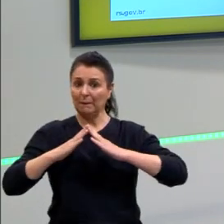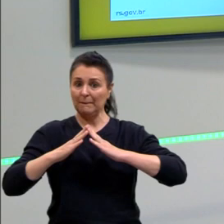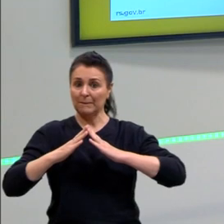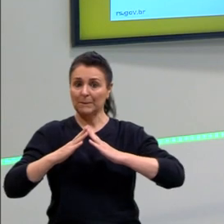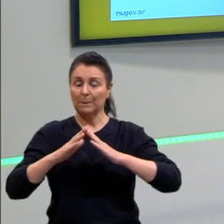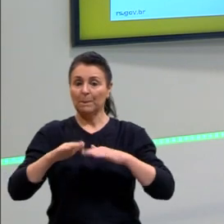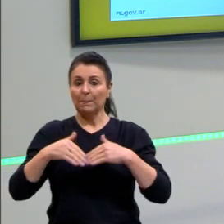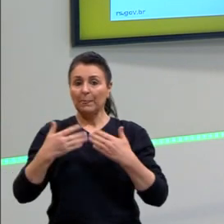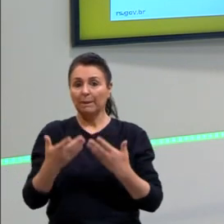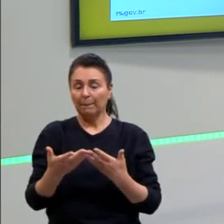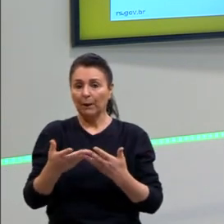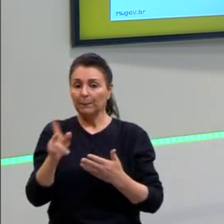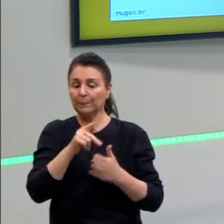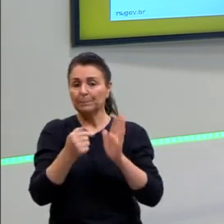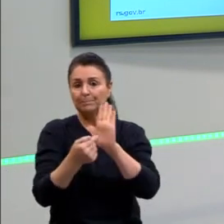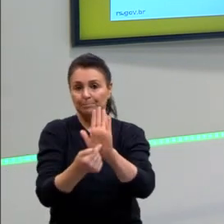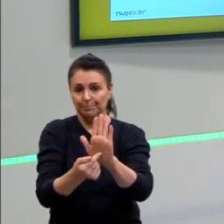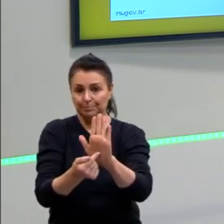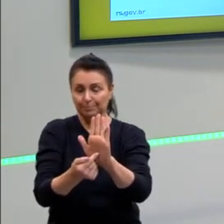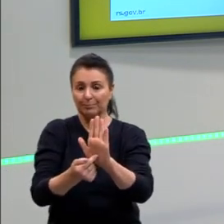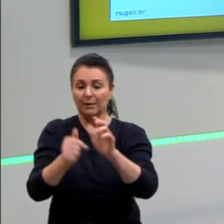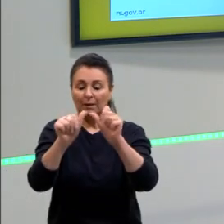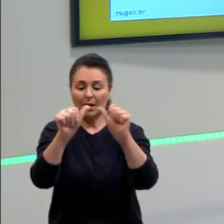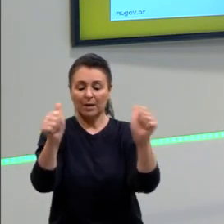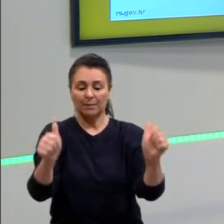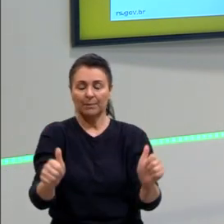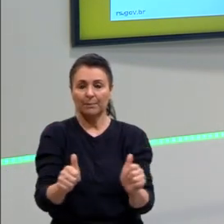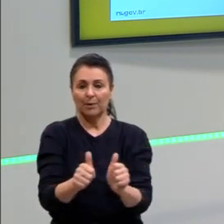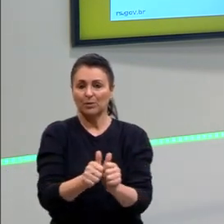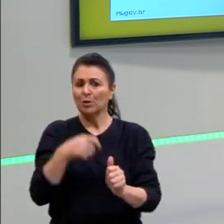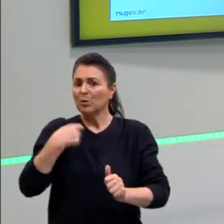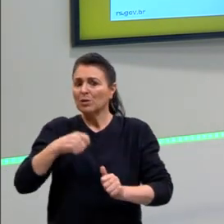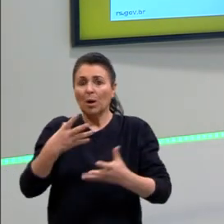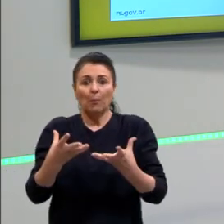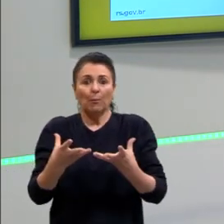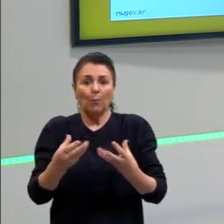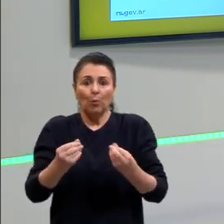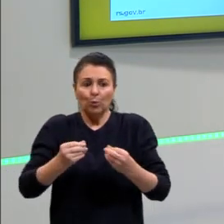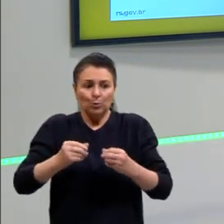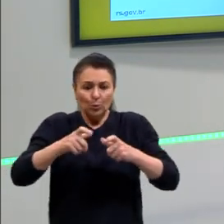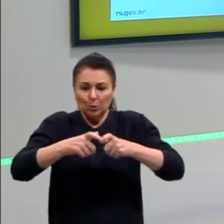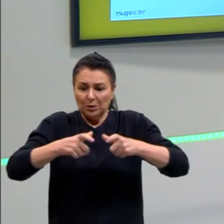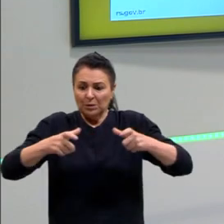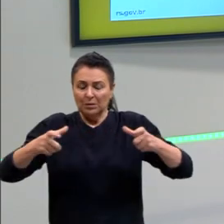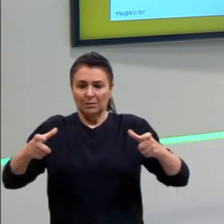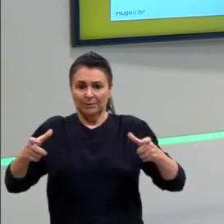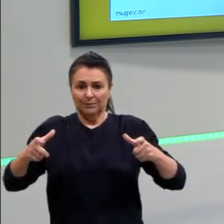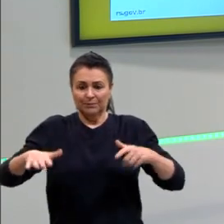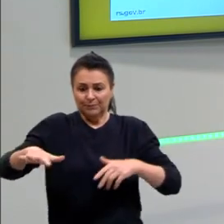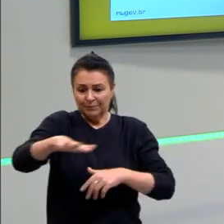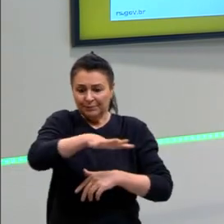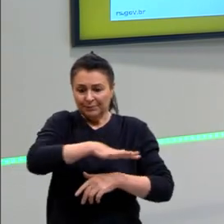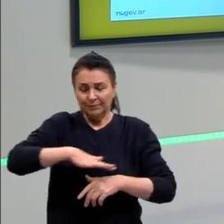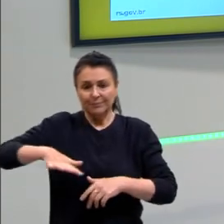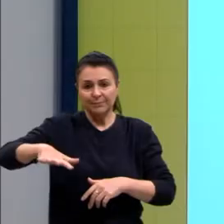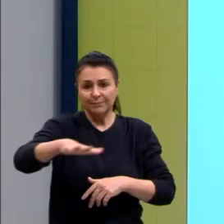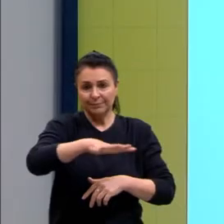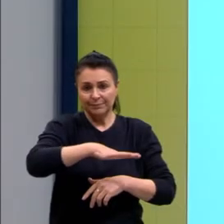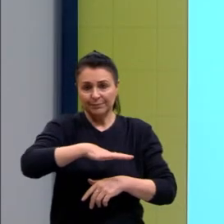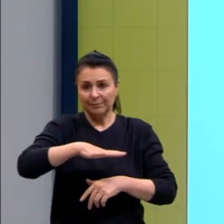tu, e eu trago justamente essa imagem, ó, que não precisa muita área, né, uma área tão grande, não, a área da